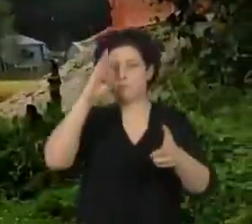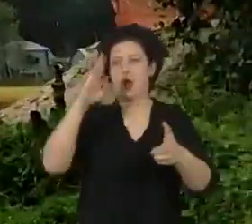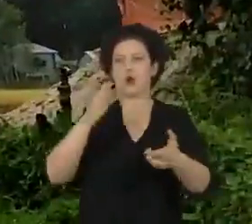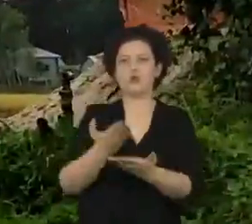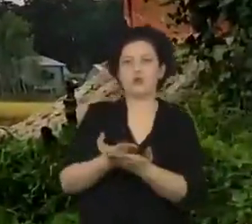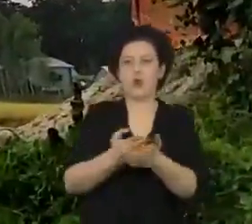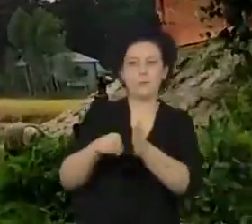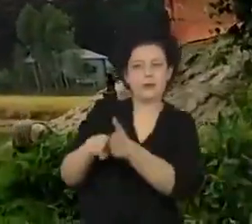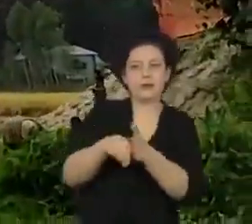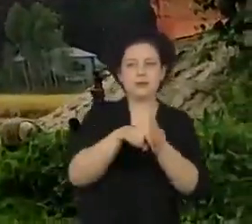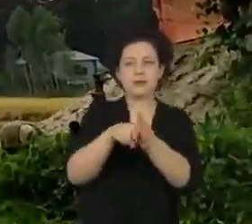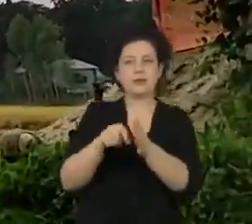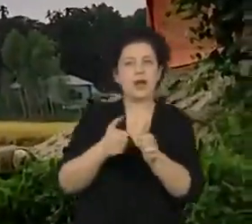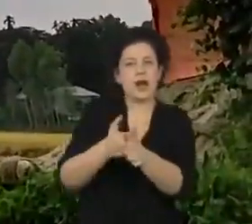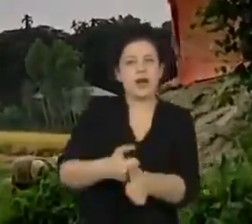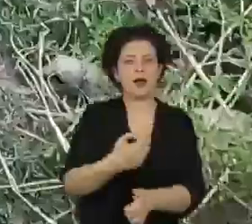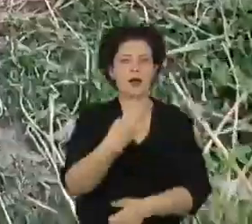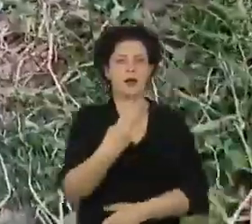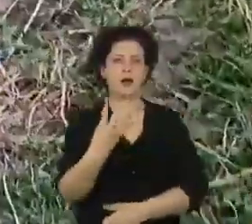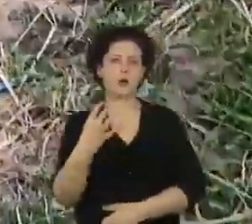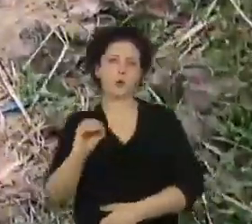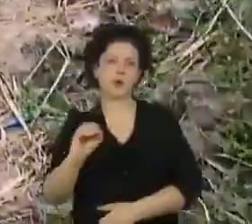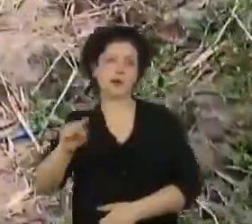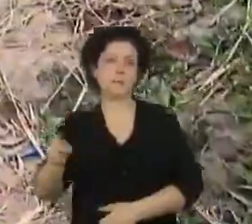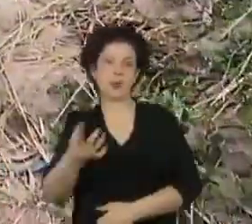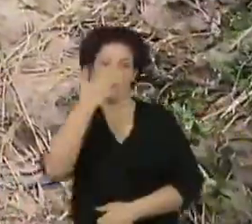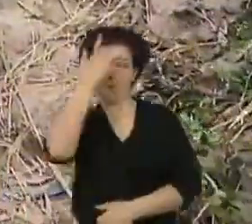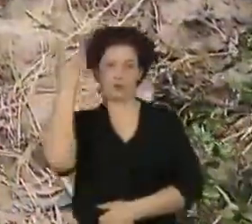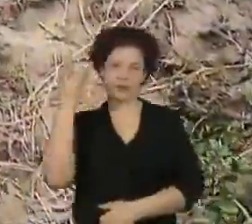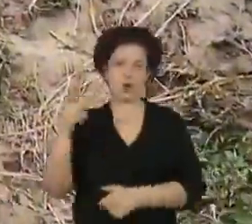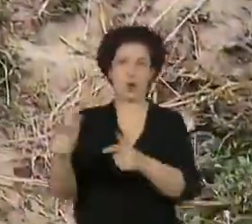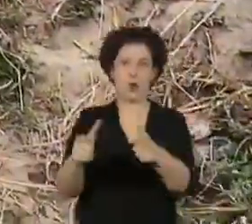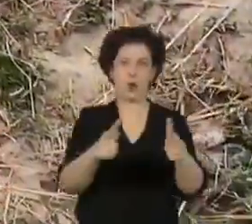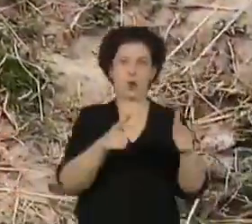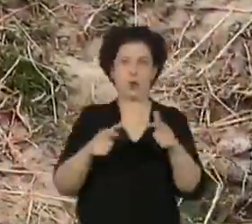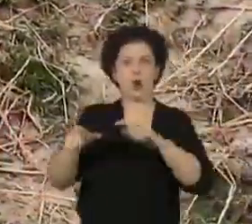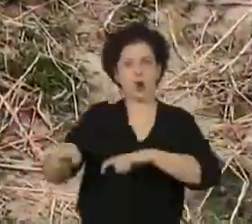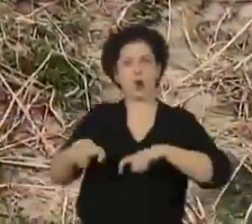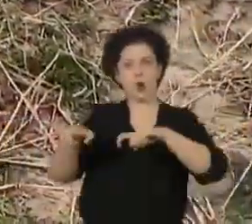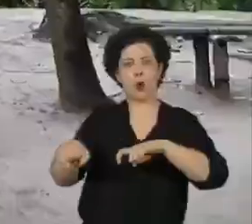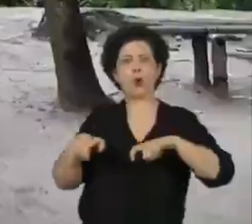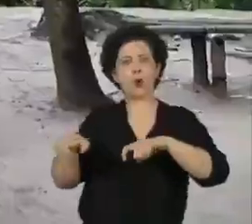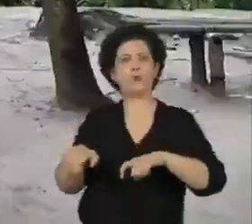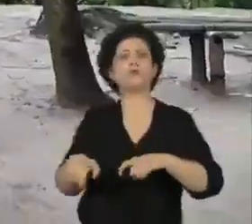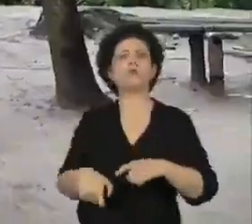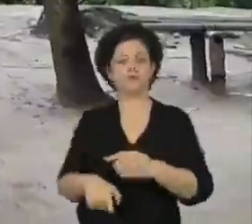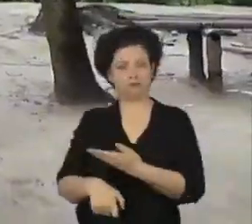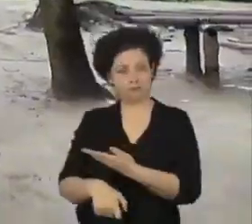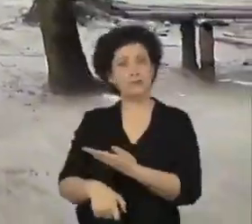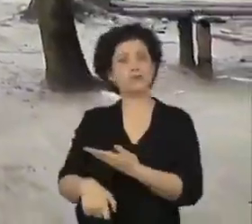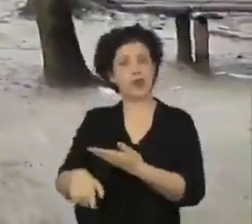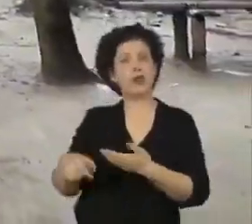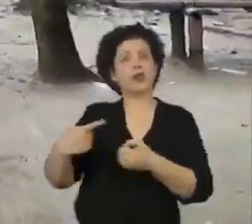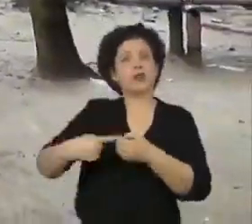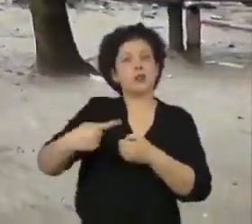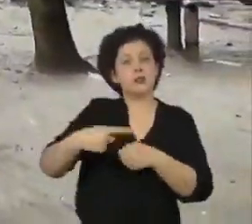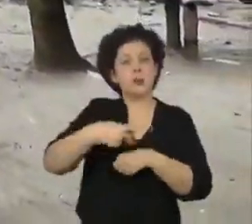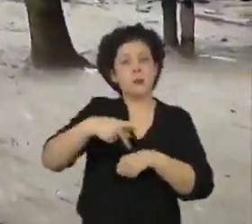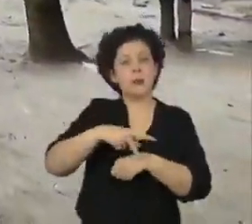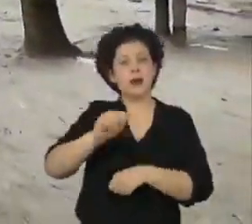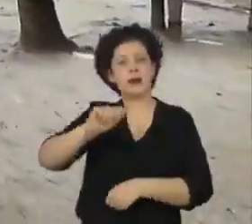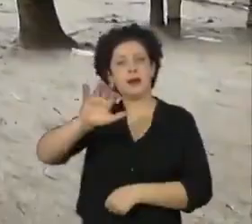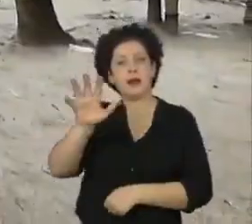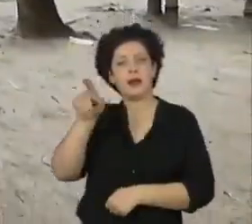no mundo. A pesquisa acompanhou 340 mil pessoas em vilas da zona rural de Bangladesh. Os habitantes do interior do país